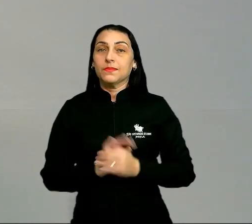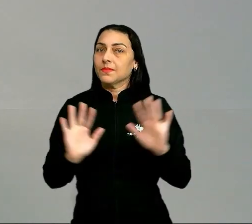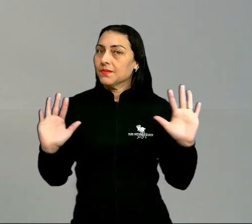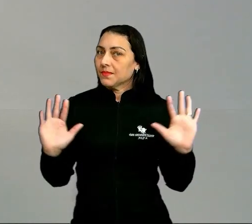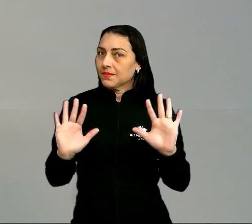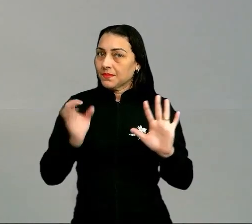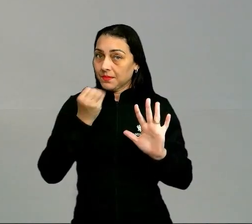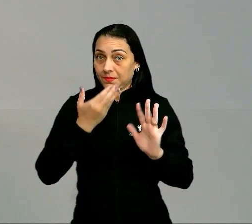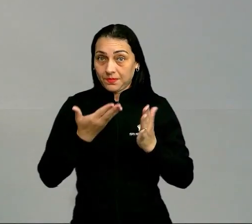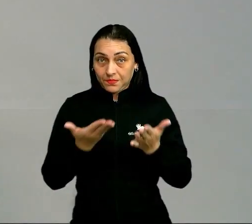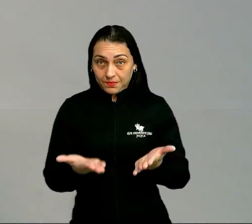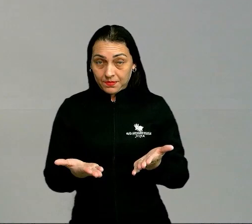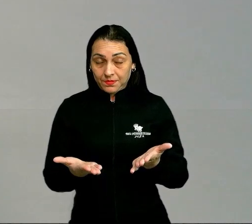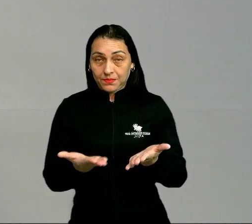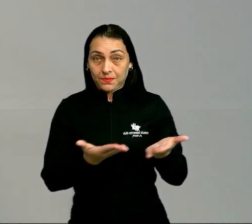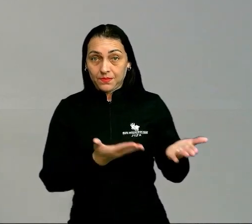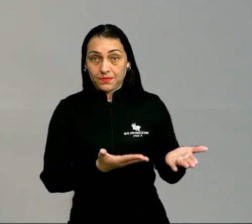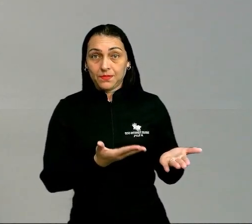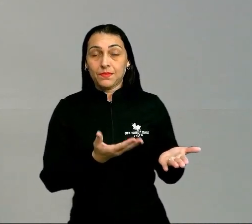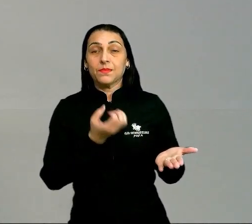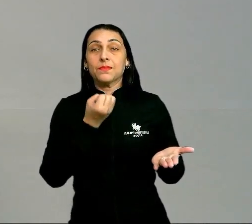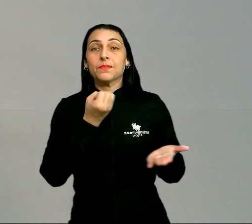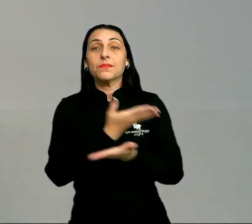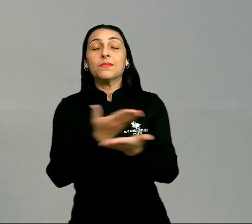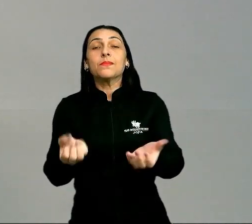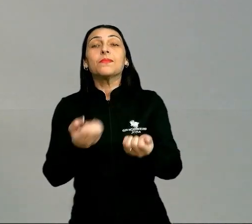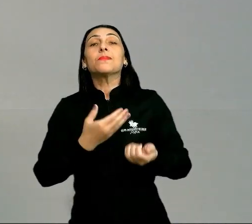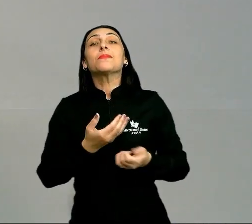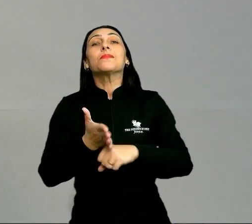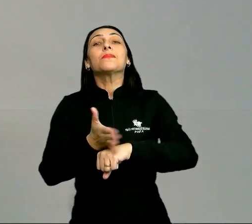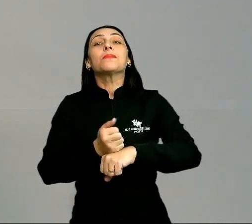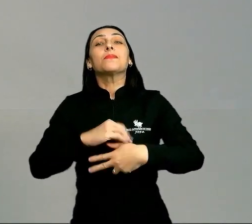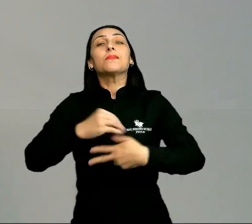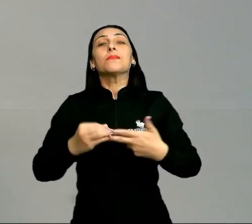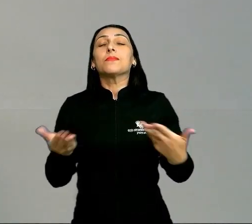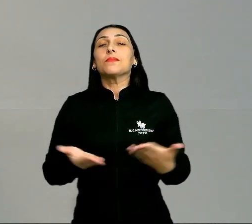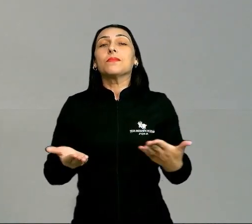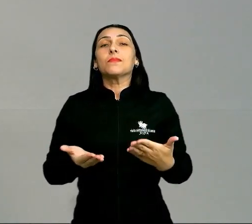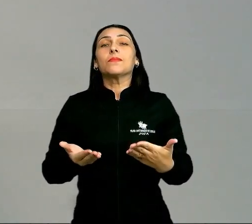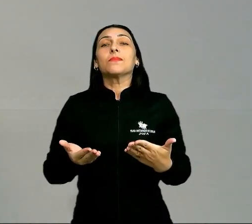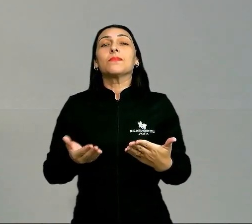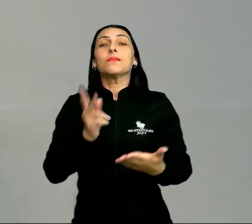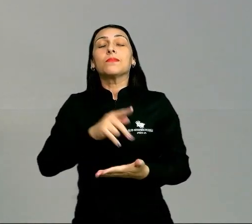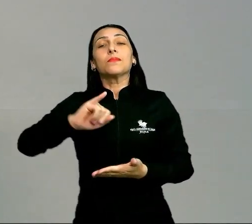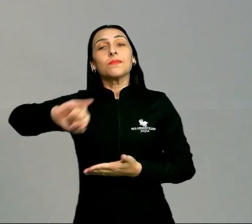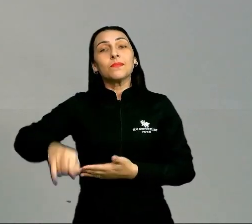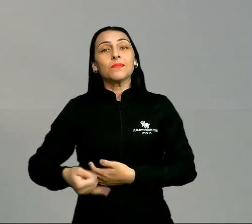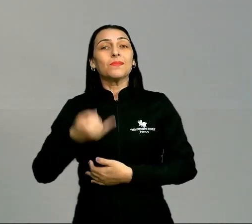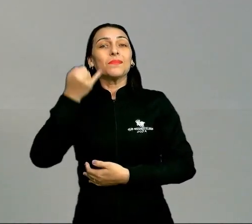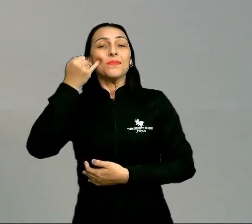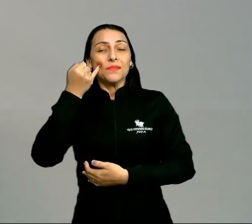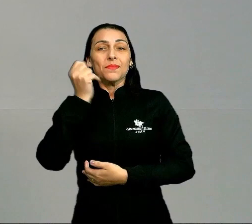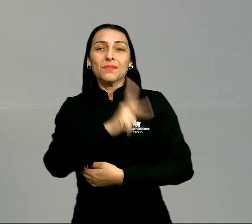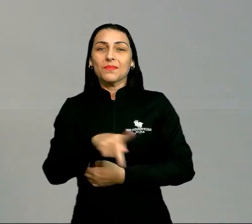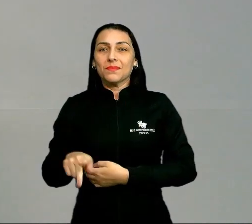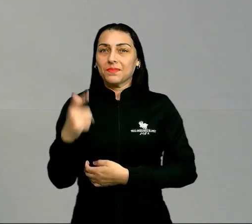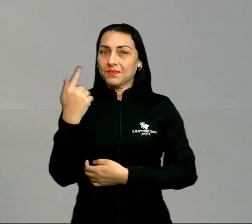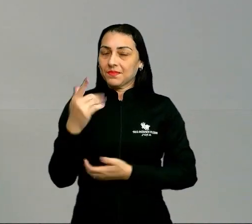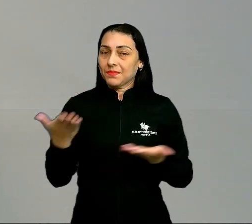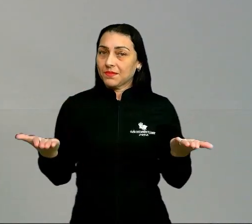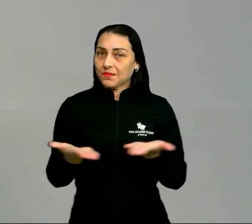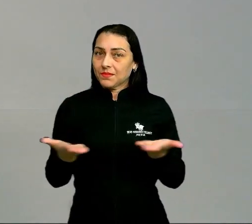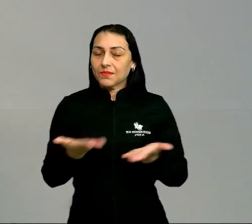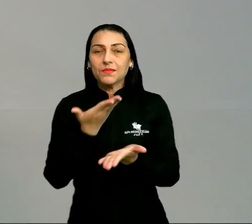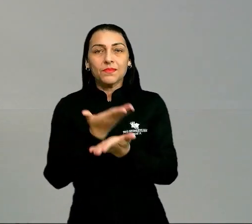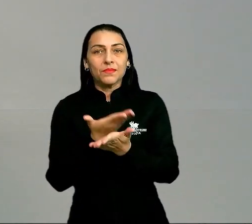Olá, tudo bem? Sejam todos bem-vindos à nossa aula do Prenem de hoje. Eu sou a Jamarca Kelly, professora de Geografia, e hoje